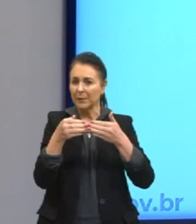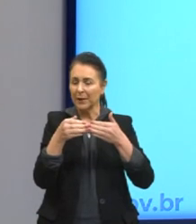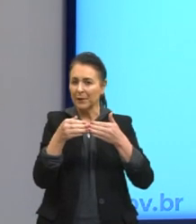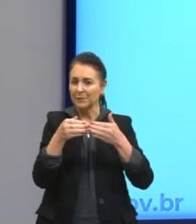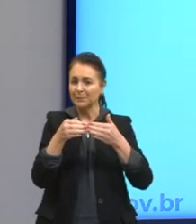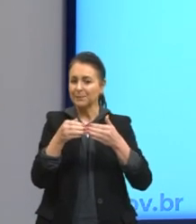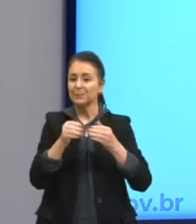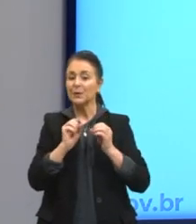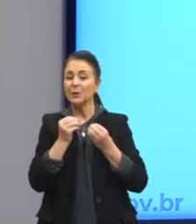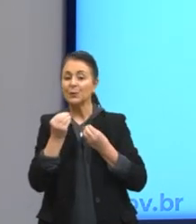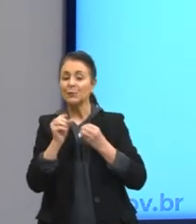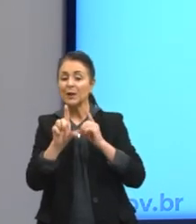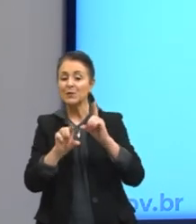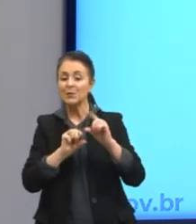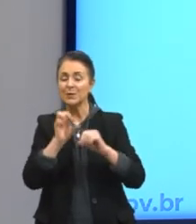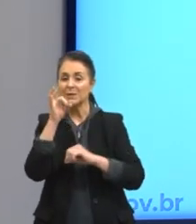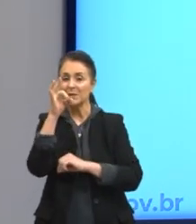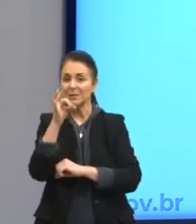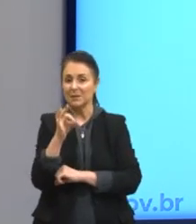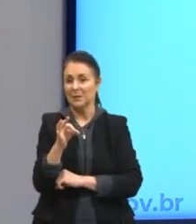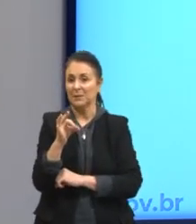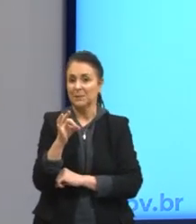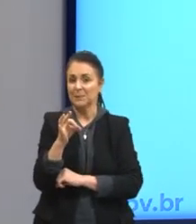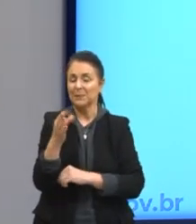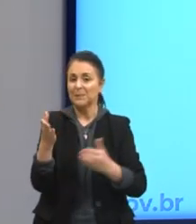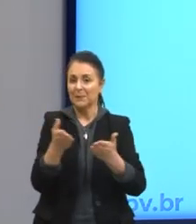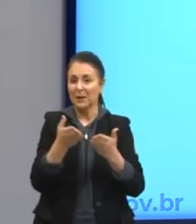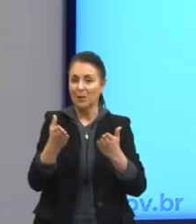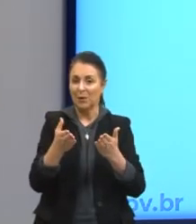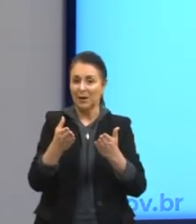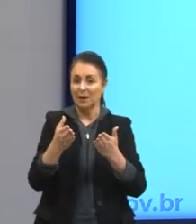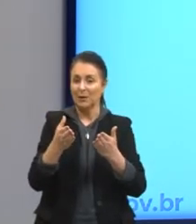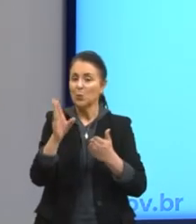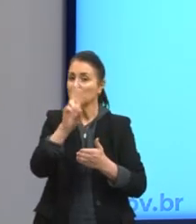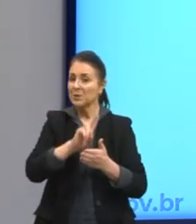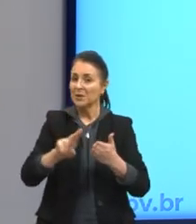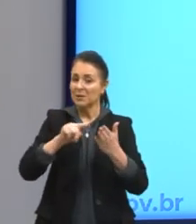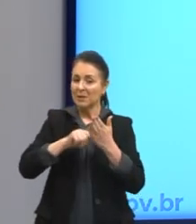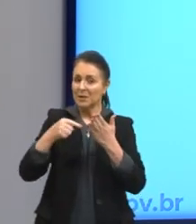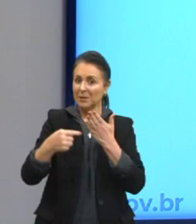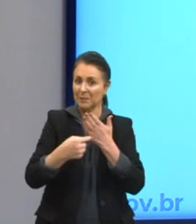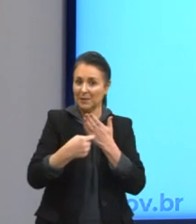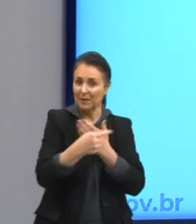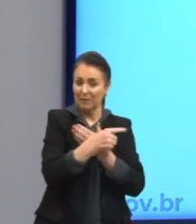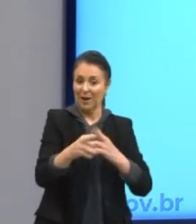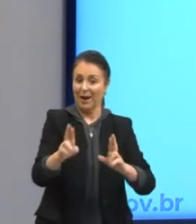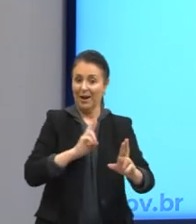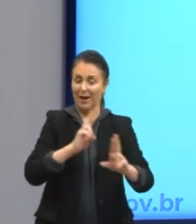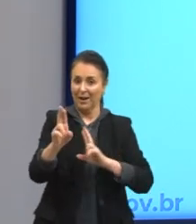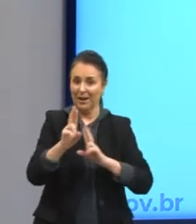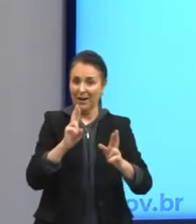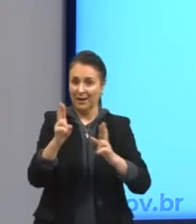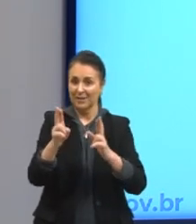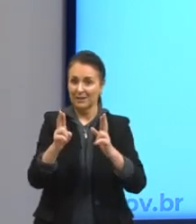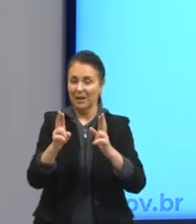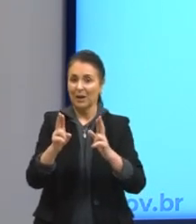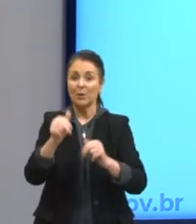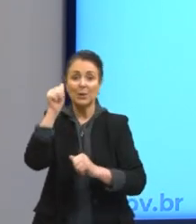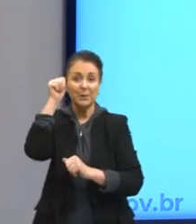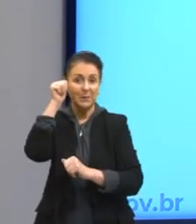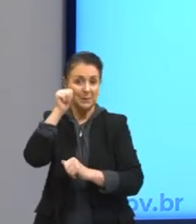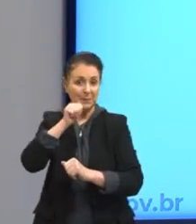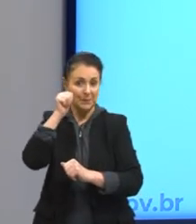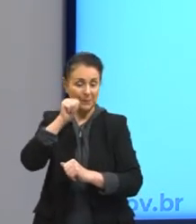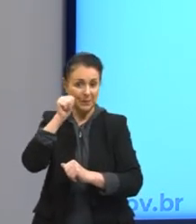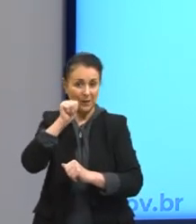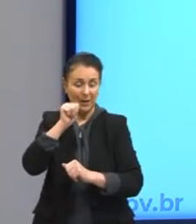alternativas que vão estabelecer essa metáfora entre a relação da feminilidade, as ações femininas